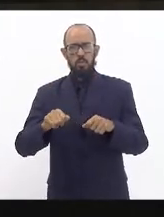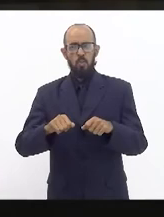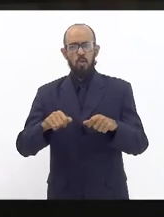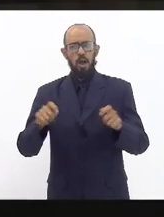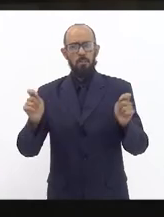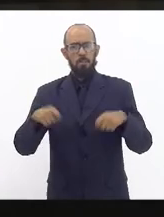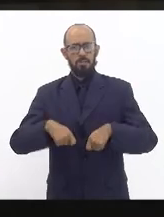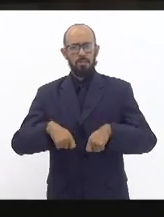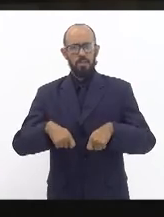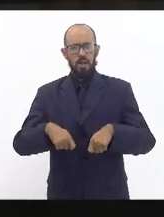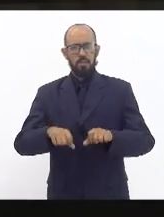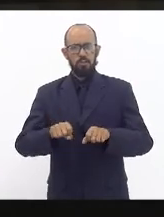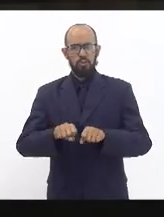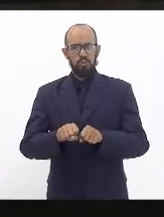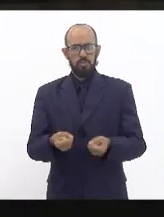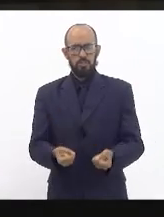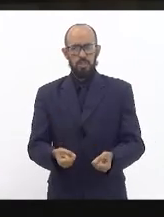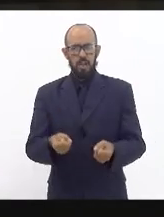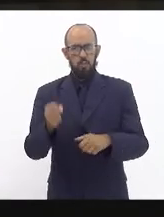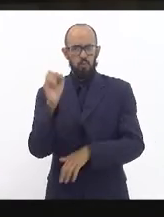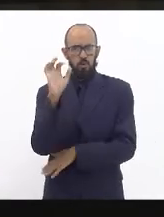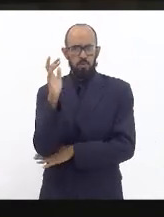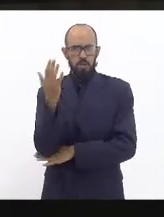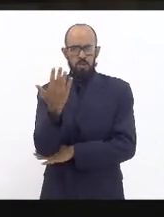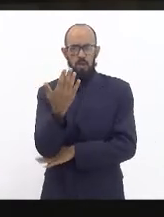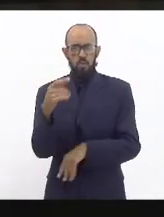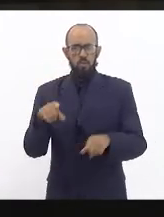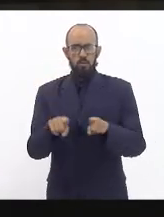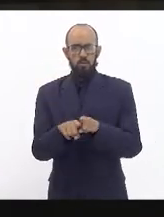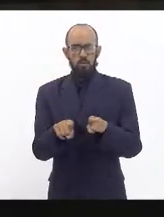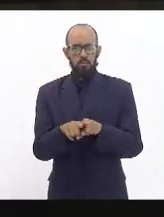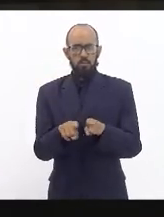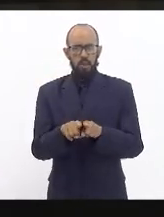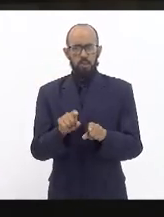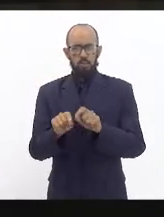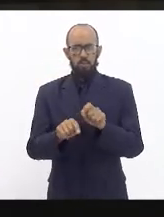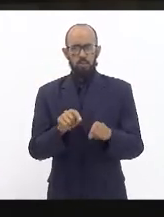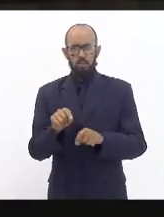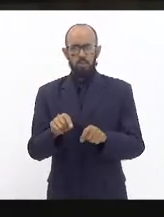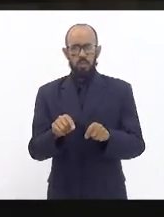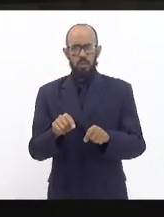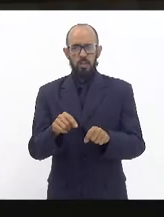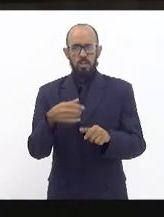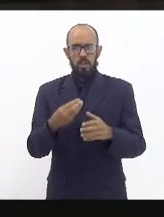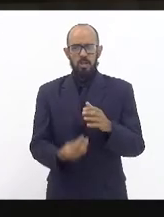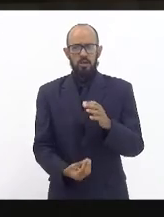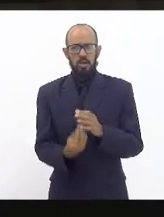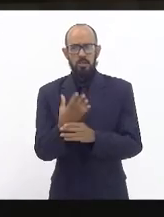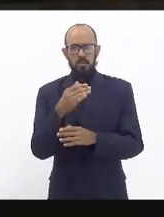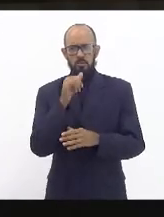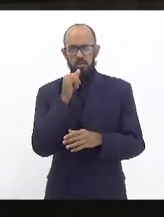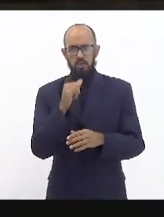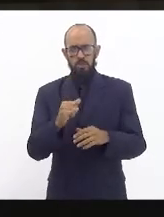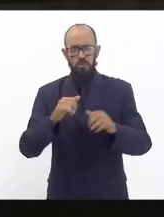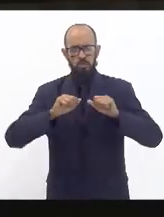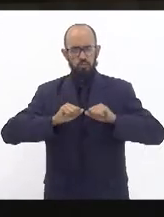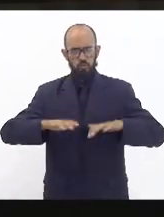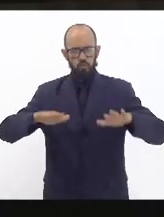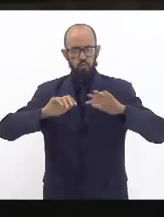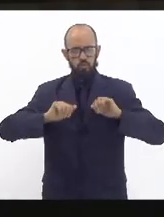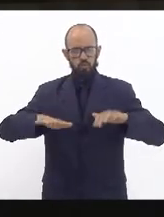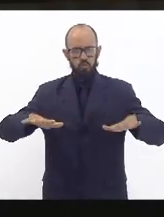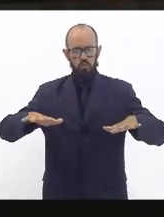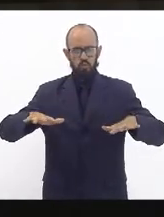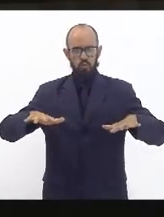de dano ambiental e o fracionamento do licenciamento no presente caso da geração de energia de transmissão de energia a breve